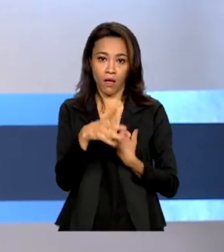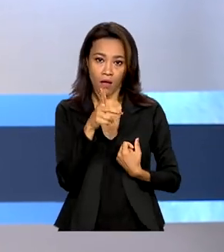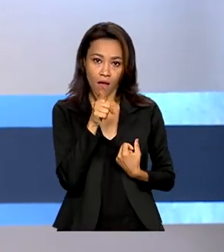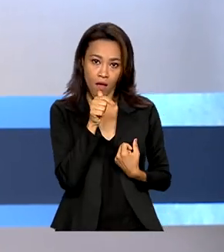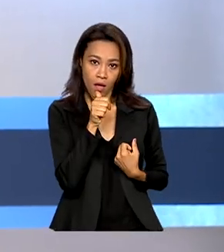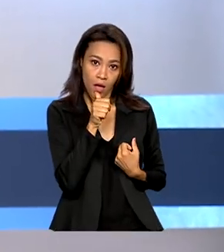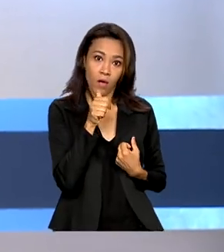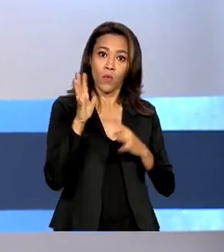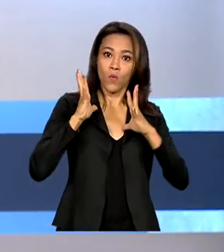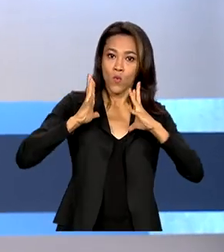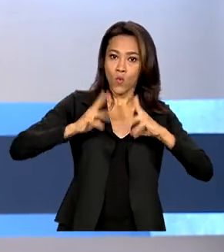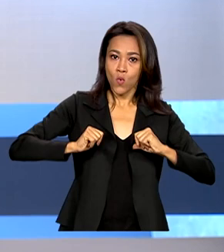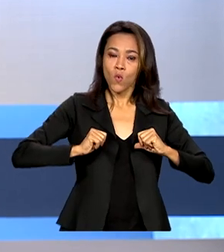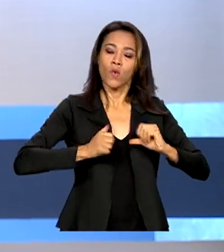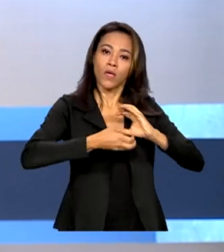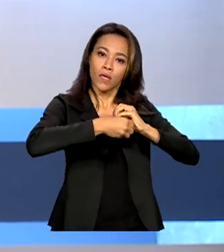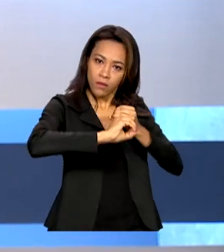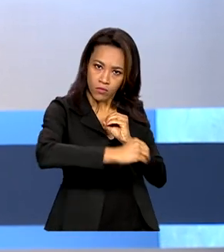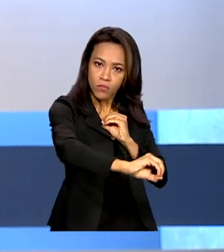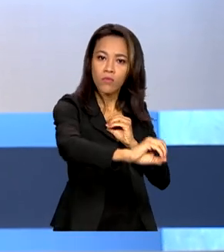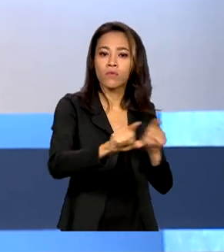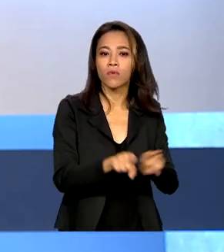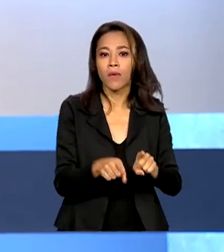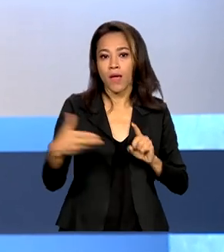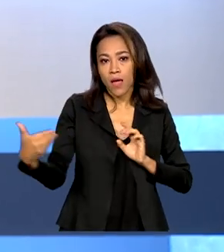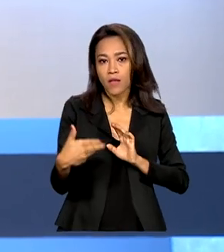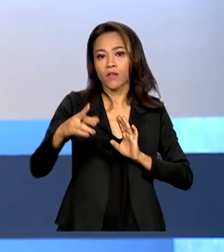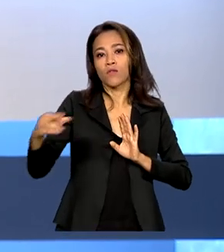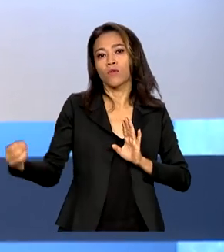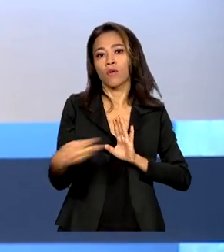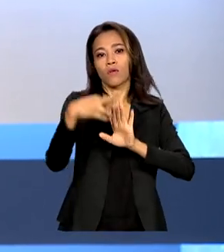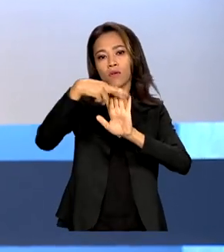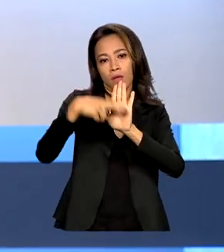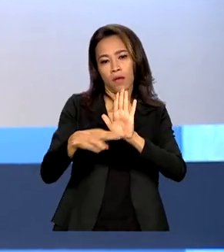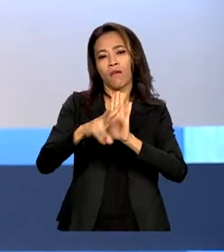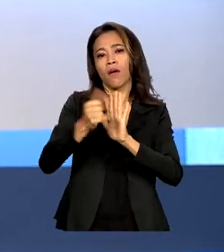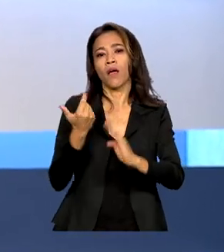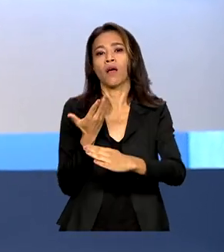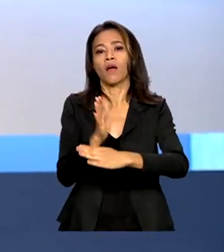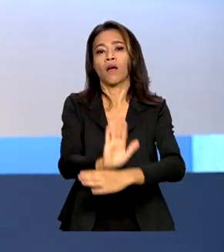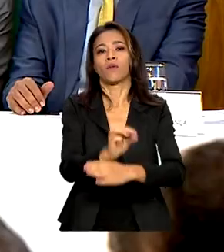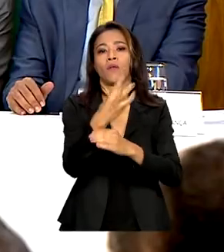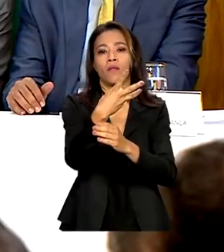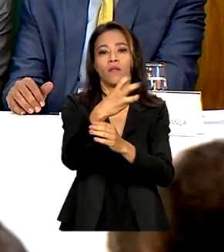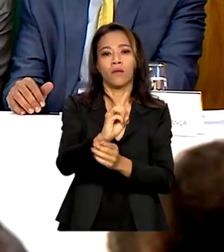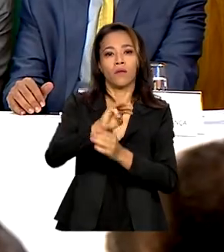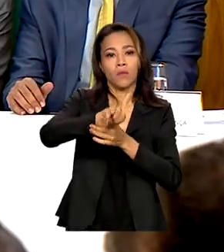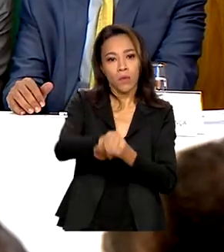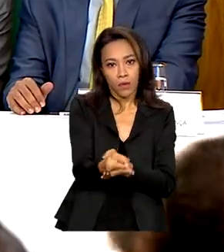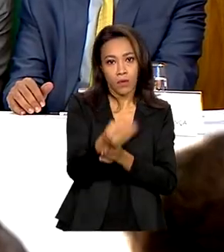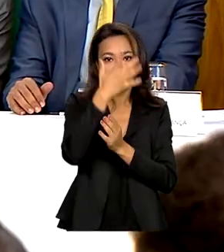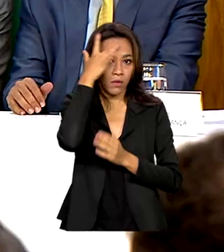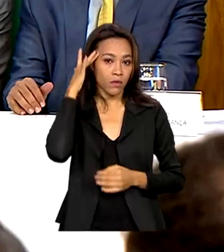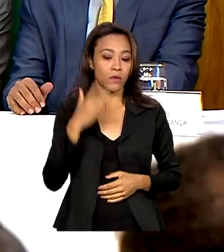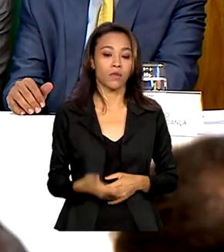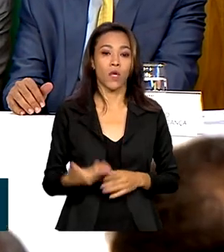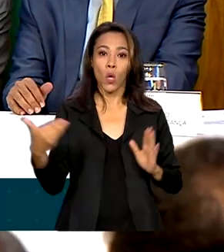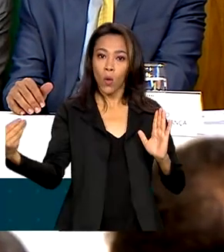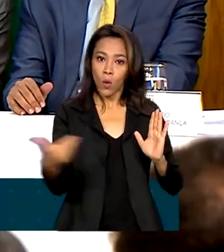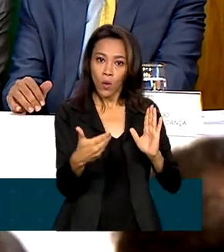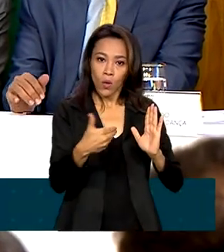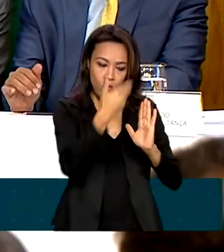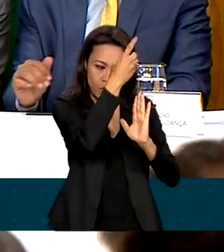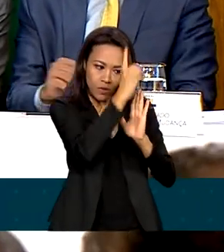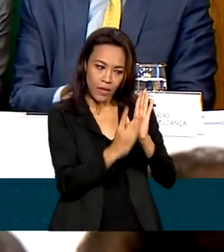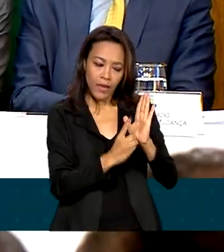tratado. As novas regras do saneamento vão beneficiar 30 milhões de pessoas. Os decretos assinados